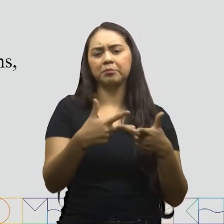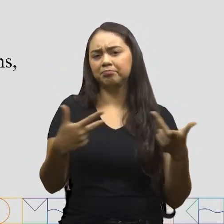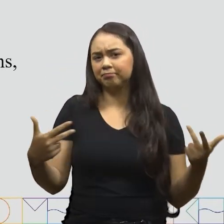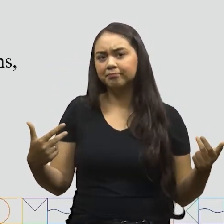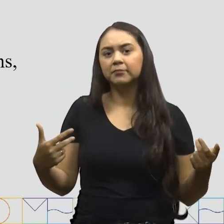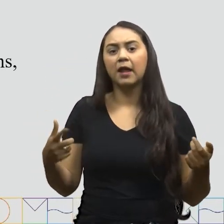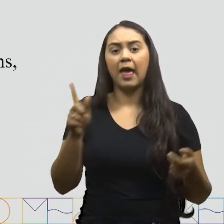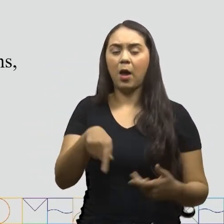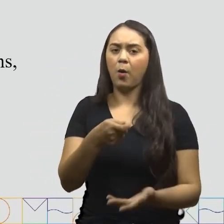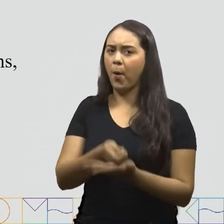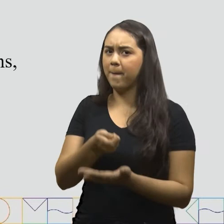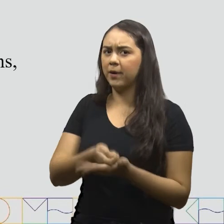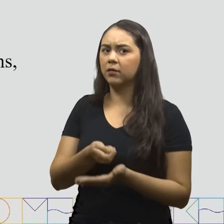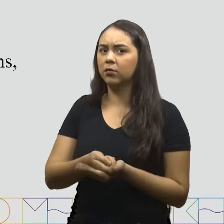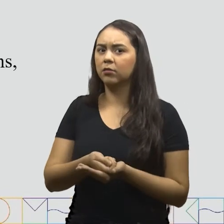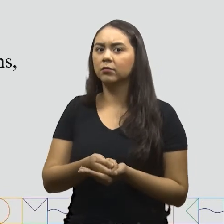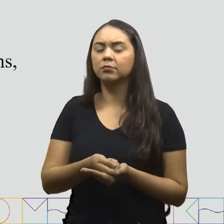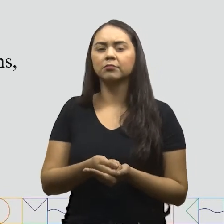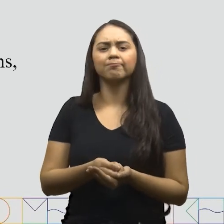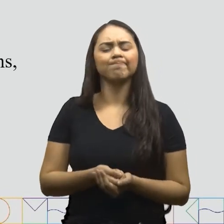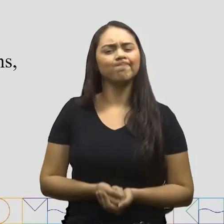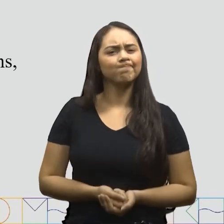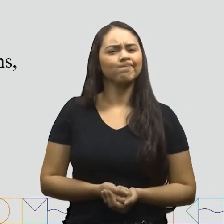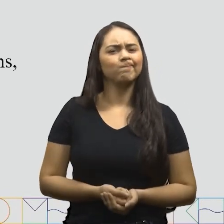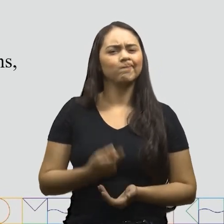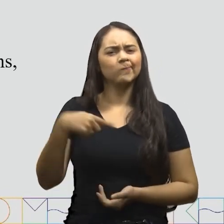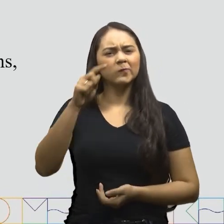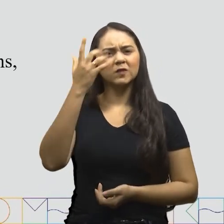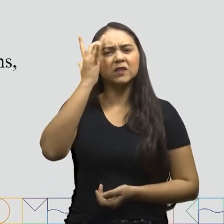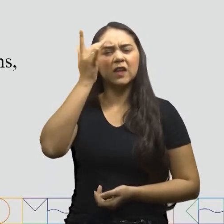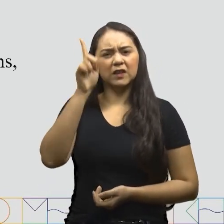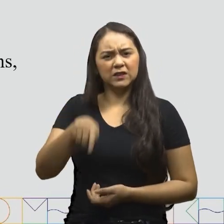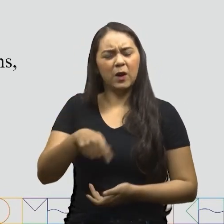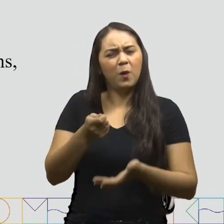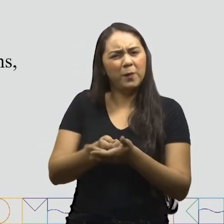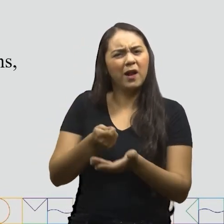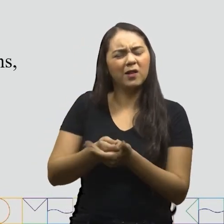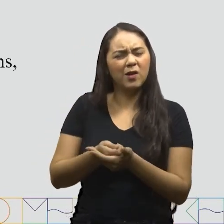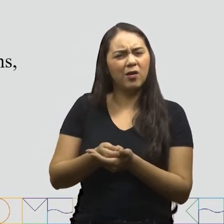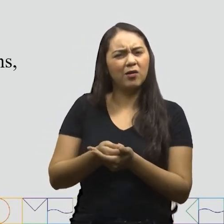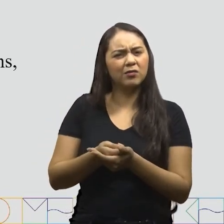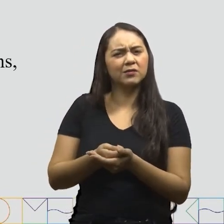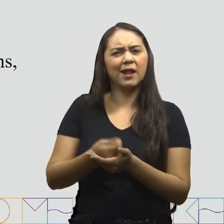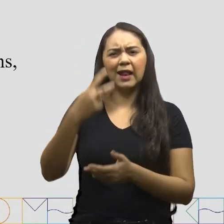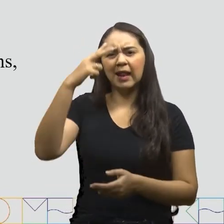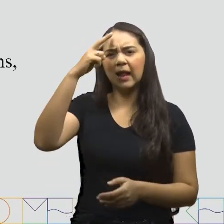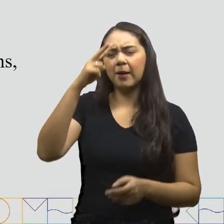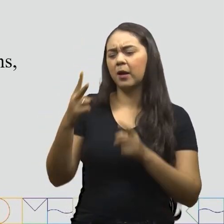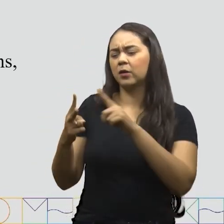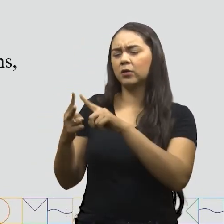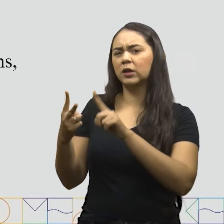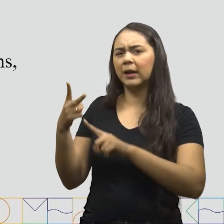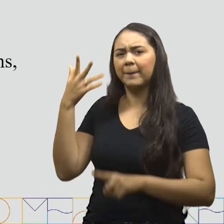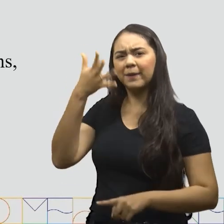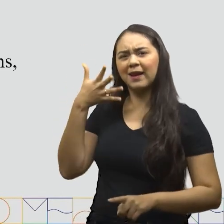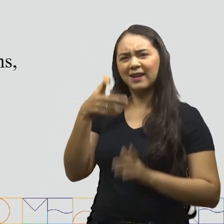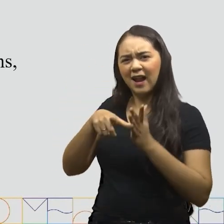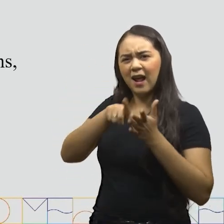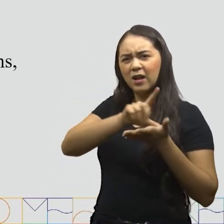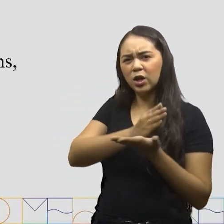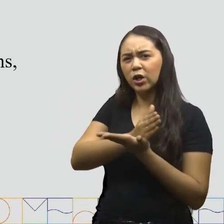São obrigatórios Hum... Eles são mesmo obrigatórios? O João Marcelo e a Sara